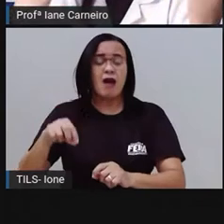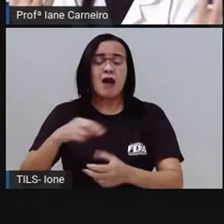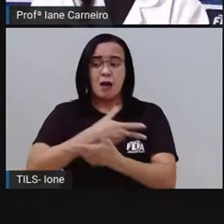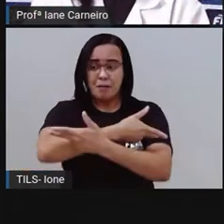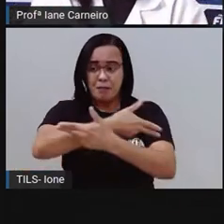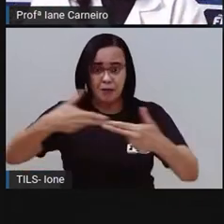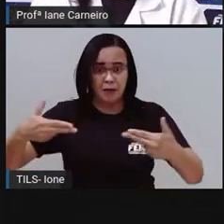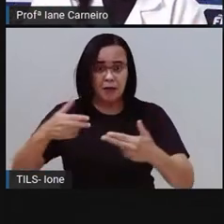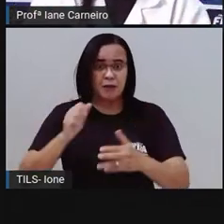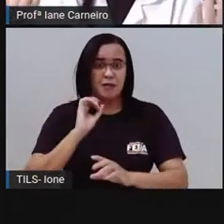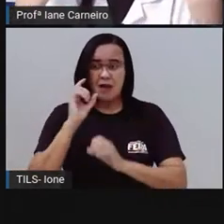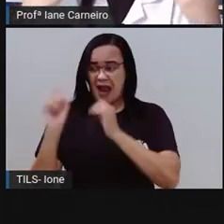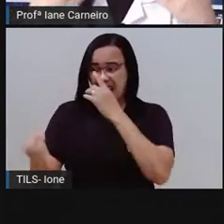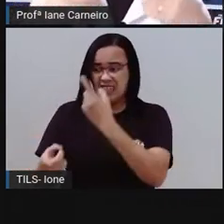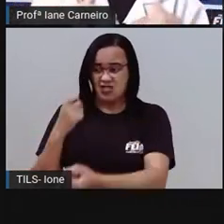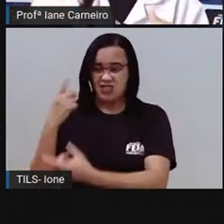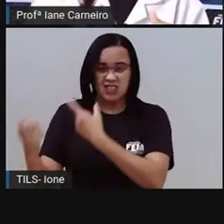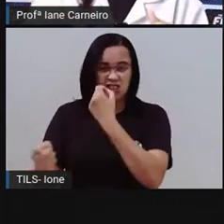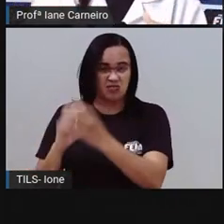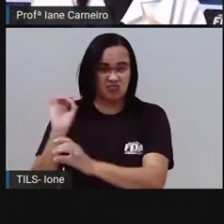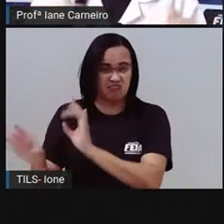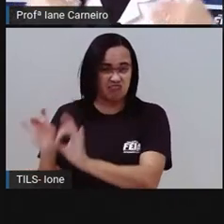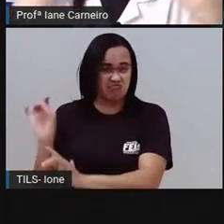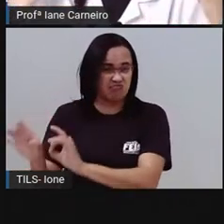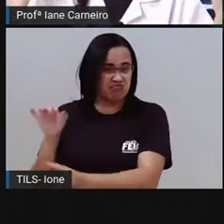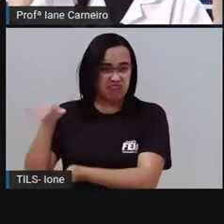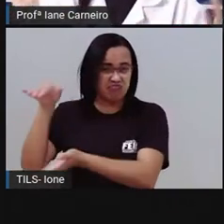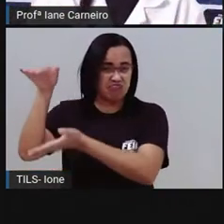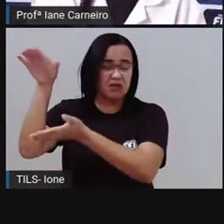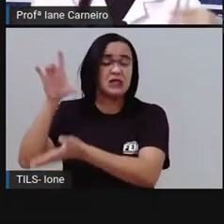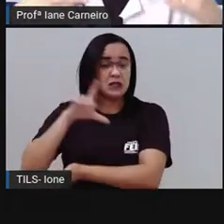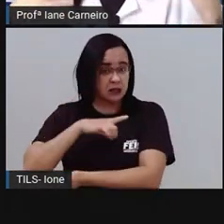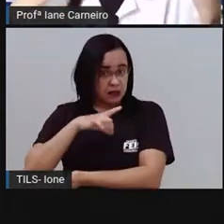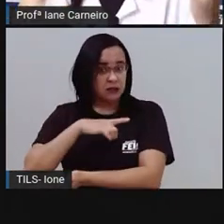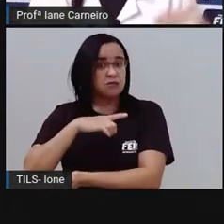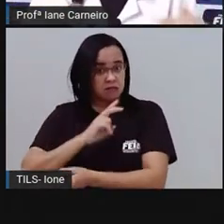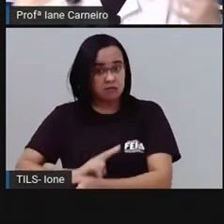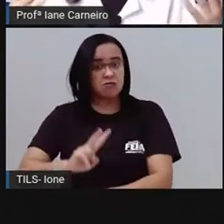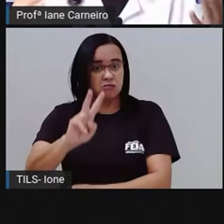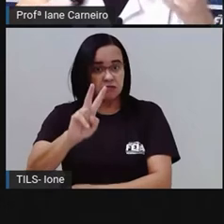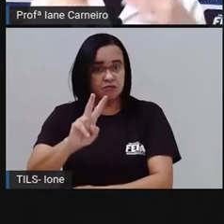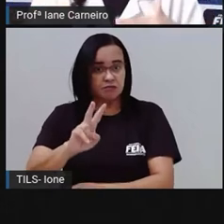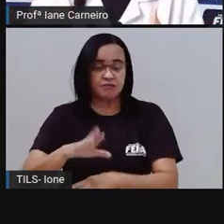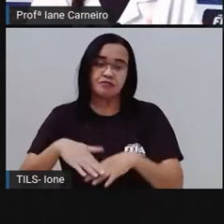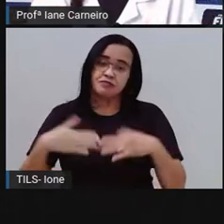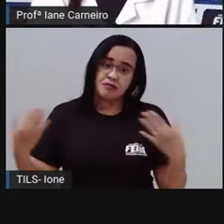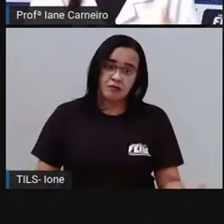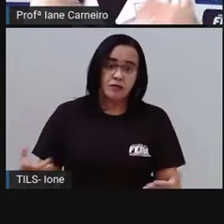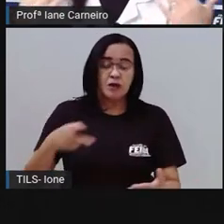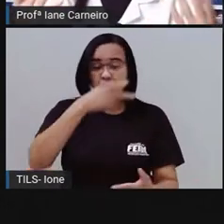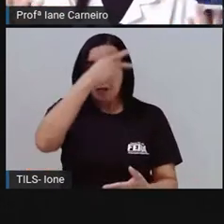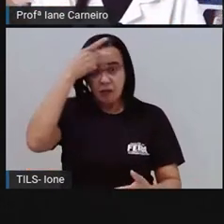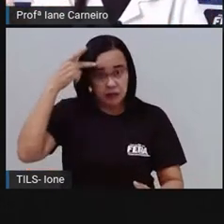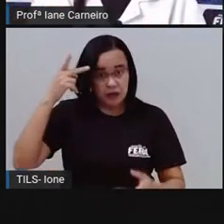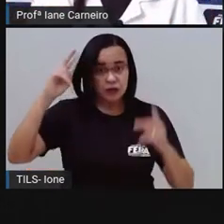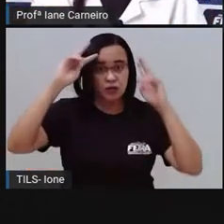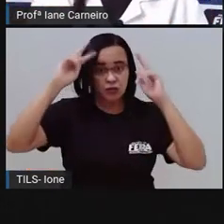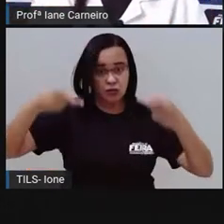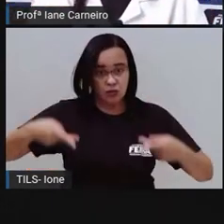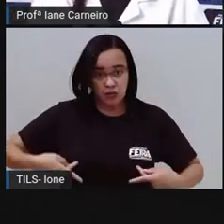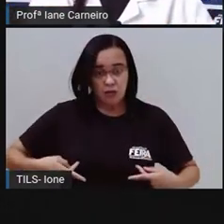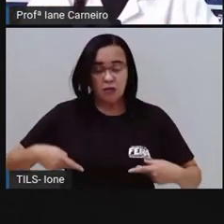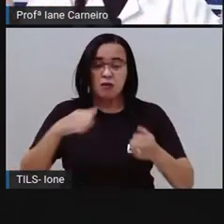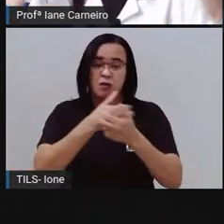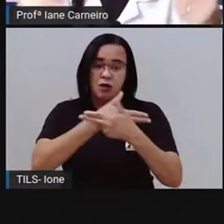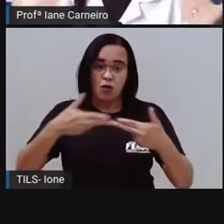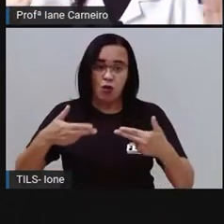natureza oferta. Mas nós, seres humanos, além de comer o que a natureza nos oferta, nós também criamos os